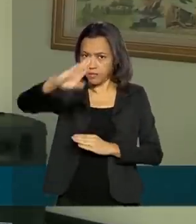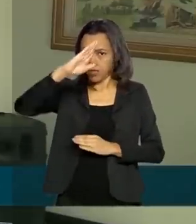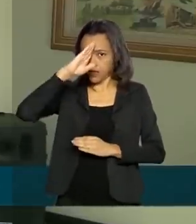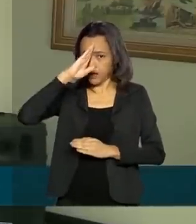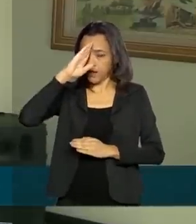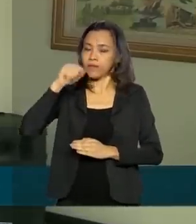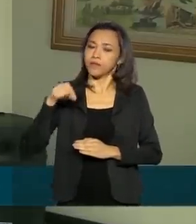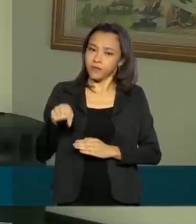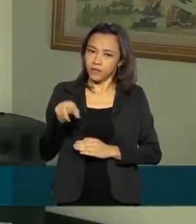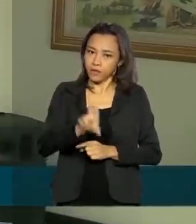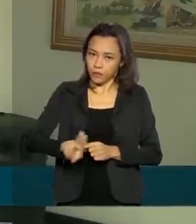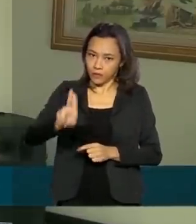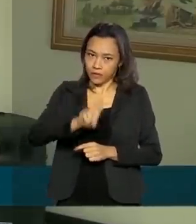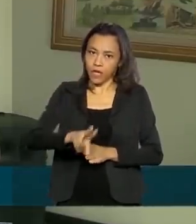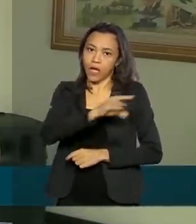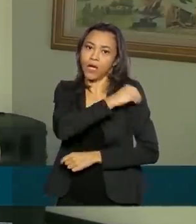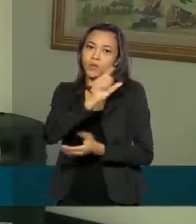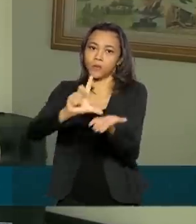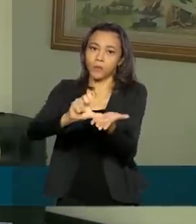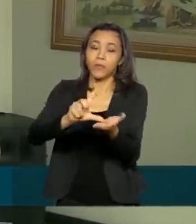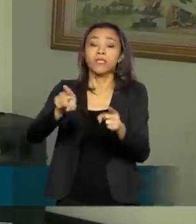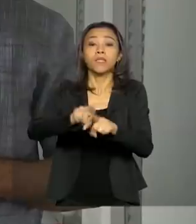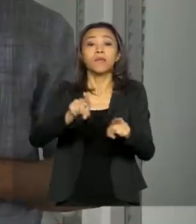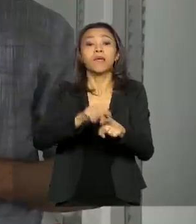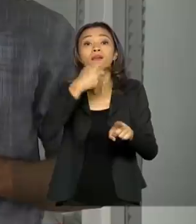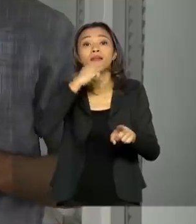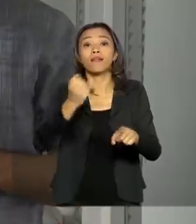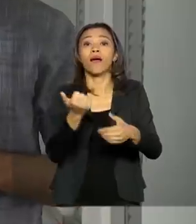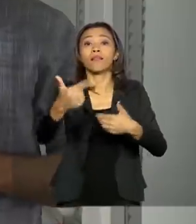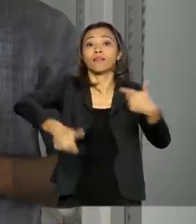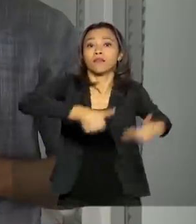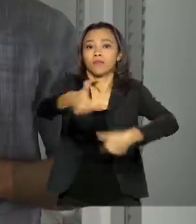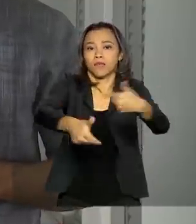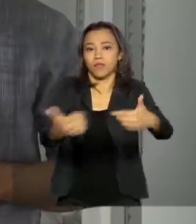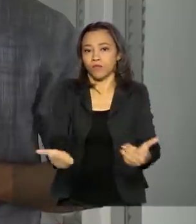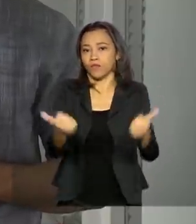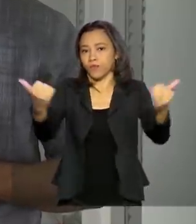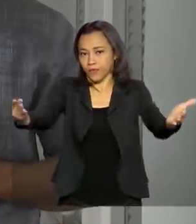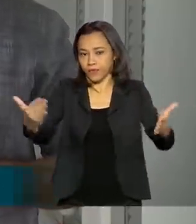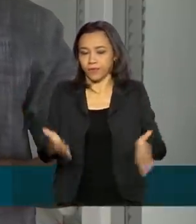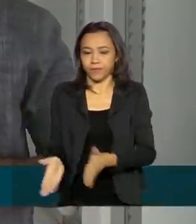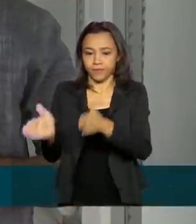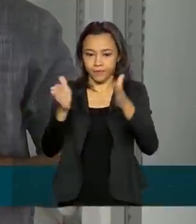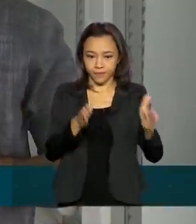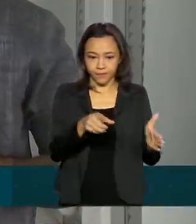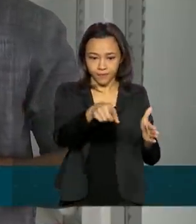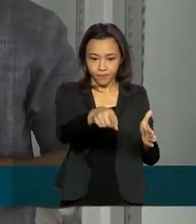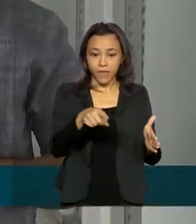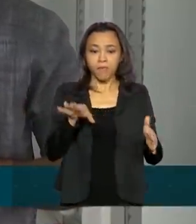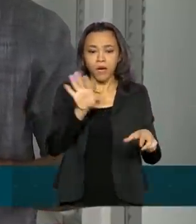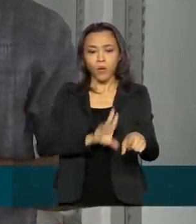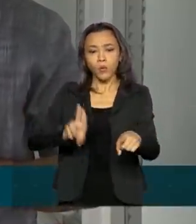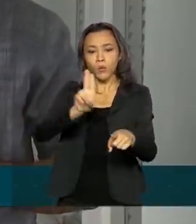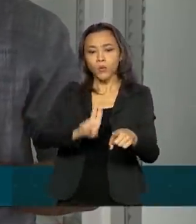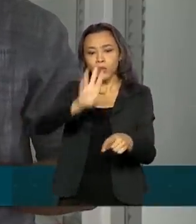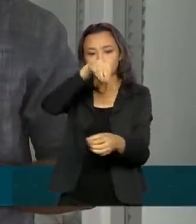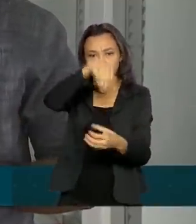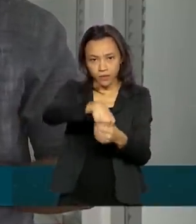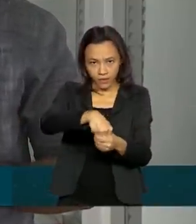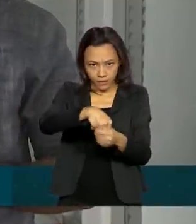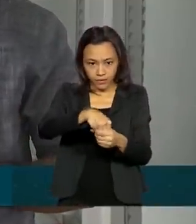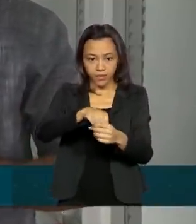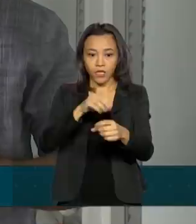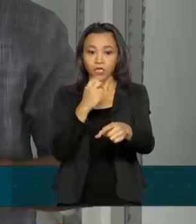do Exército, e também das tropas que estão à linha de frente. De uma produção apenas para consumo interno, para 2